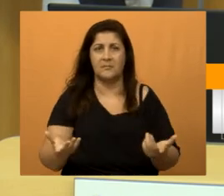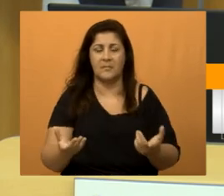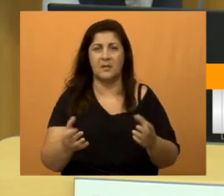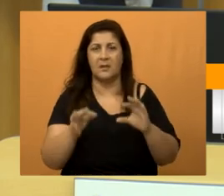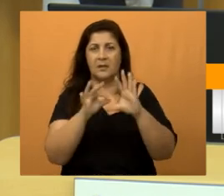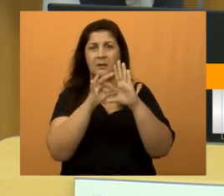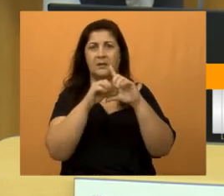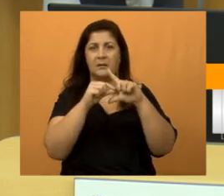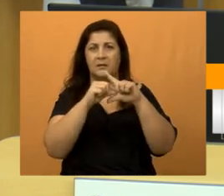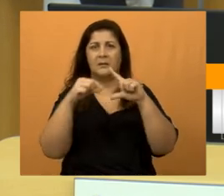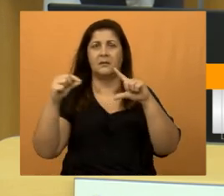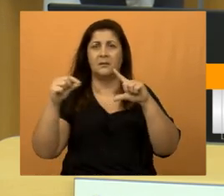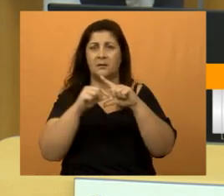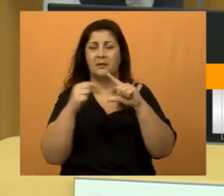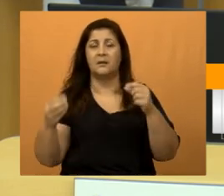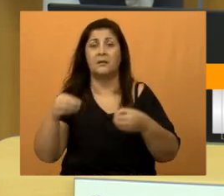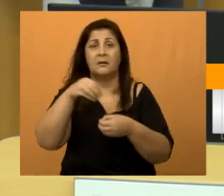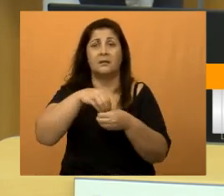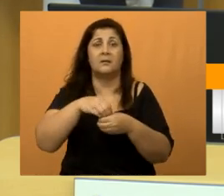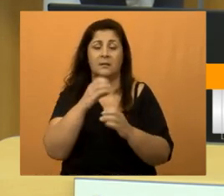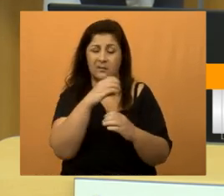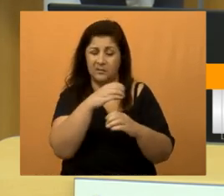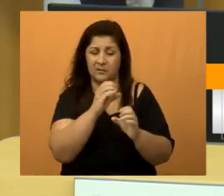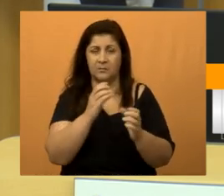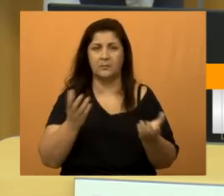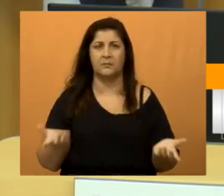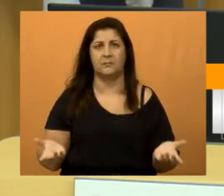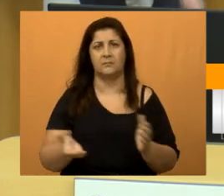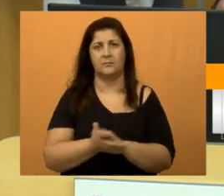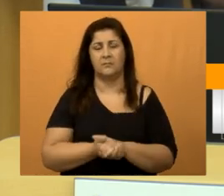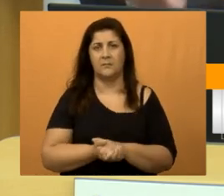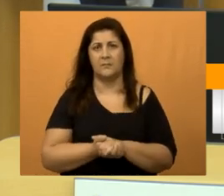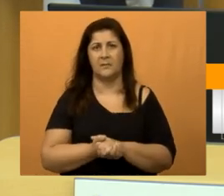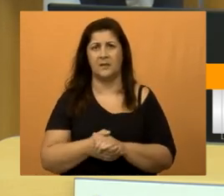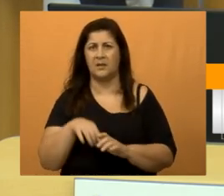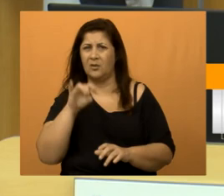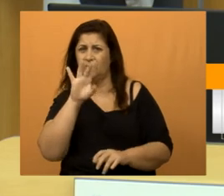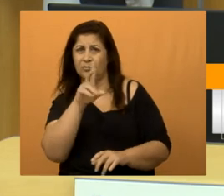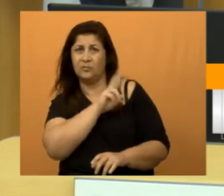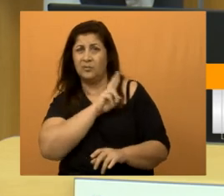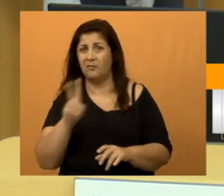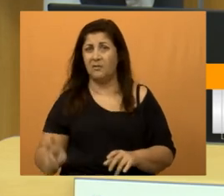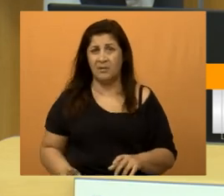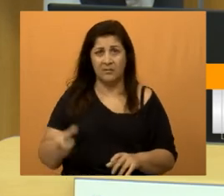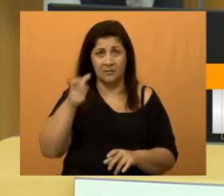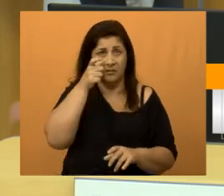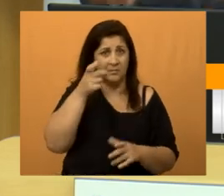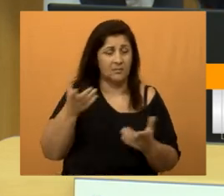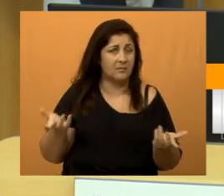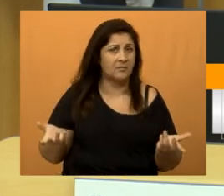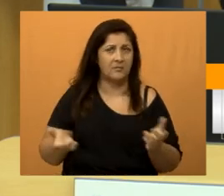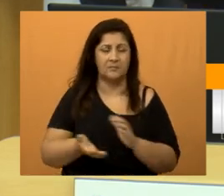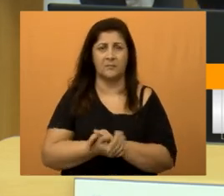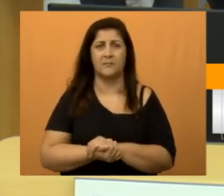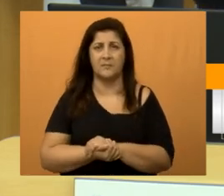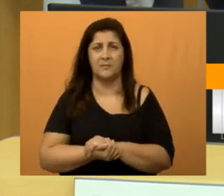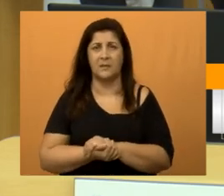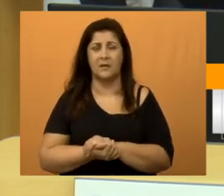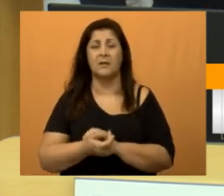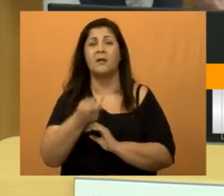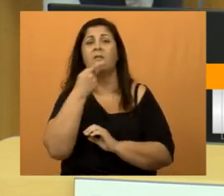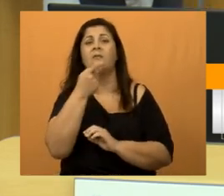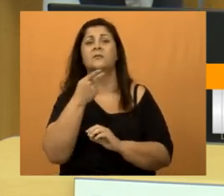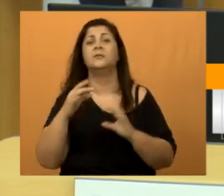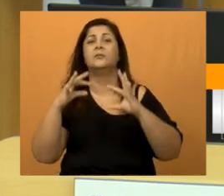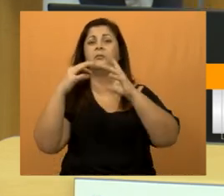dengue dentro do laboratório. Pelo amor de Deus, será que é só o vereador Valmir que enxerga? Vou dizer para o